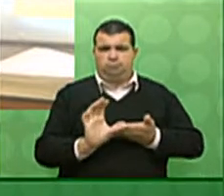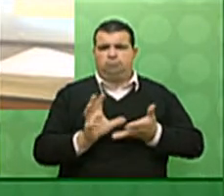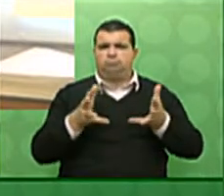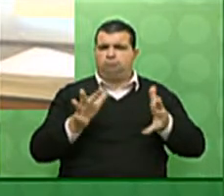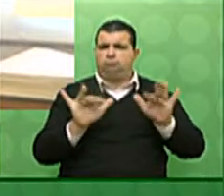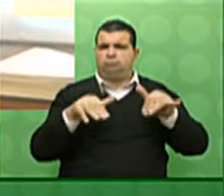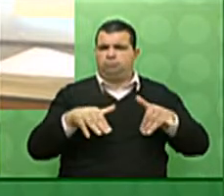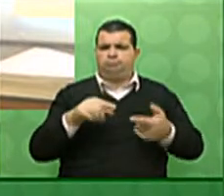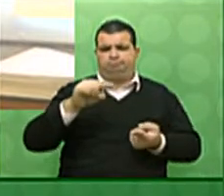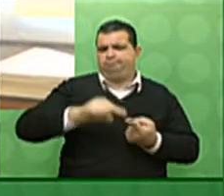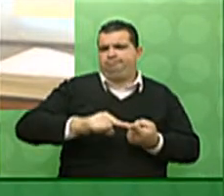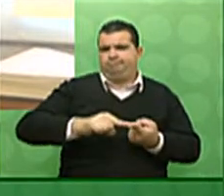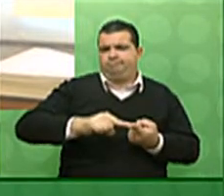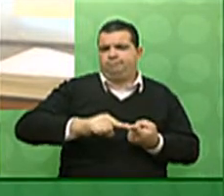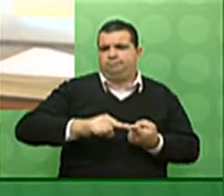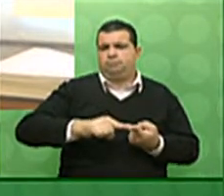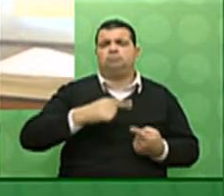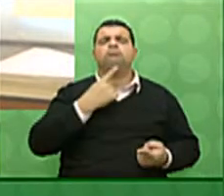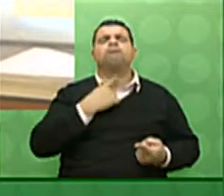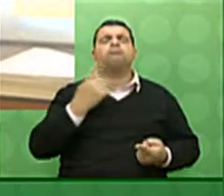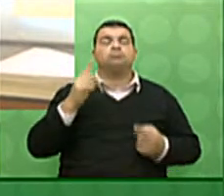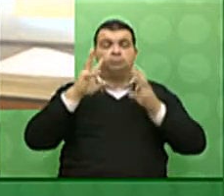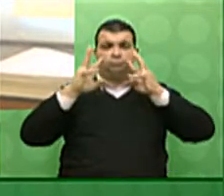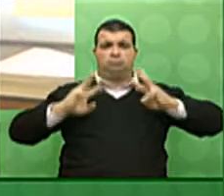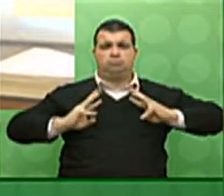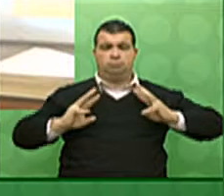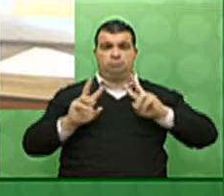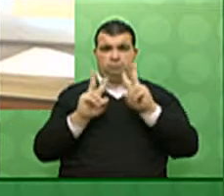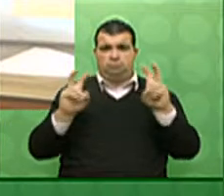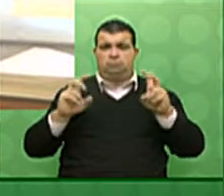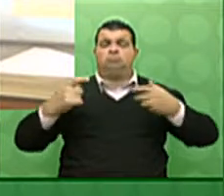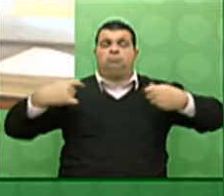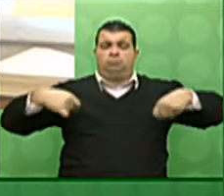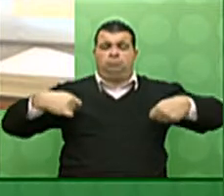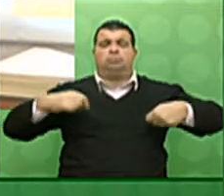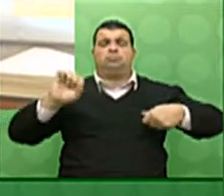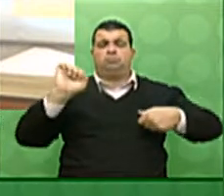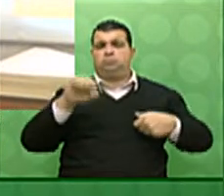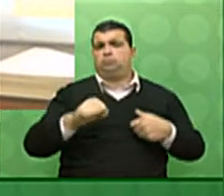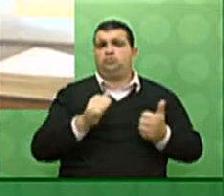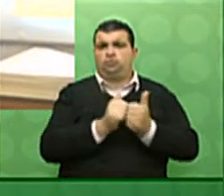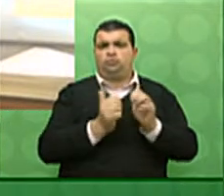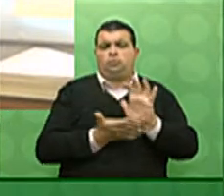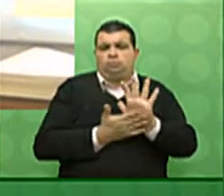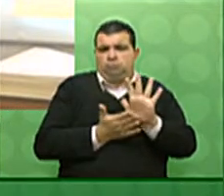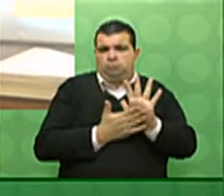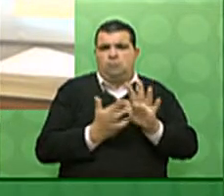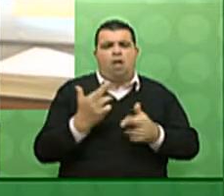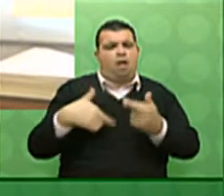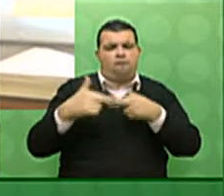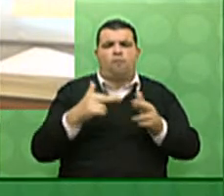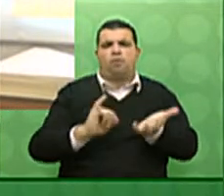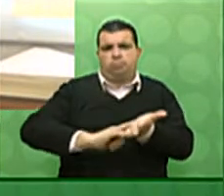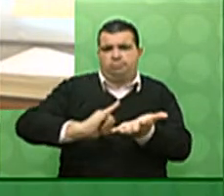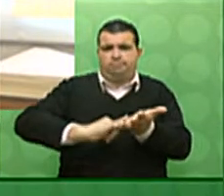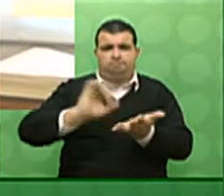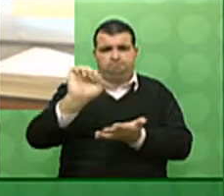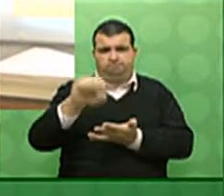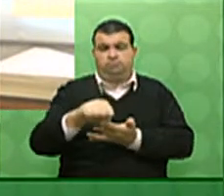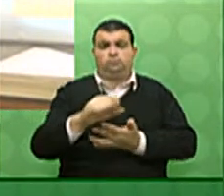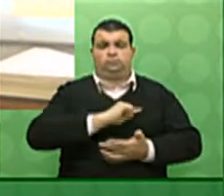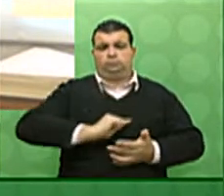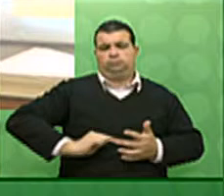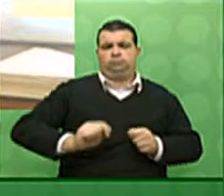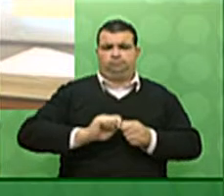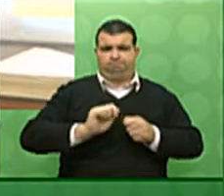então gostaríamos de sua apreciação sobre a necessidade de se incluir na proposta de reforma tributária que o